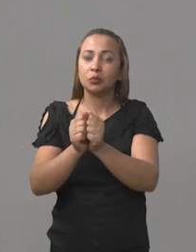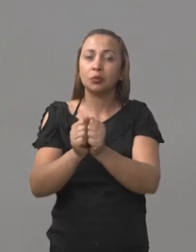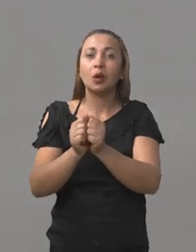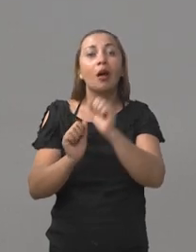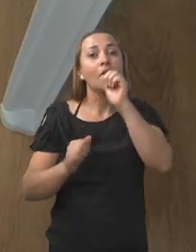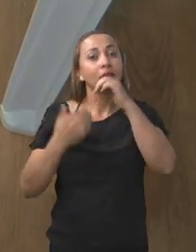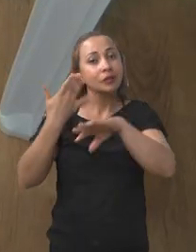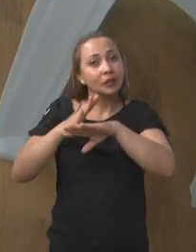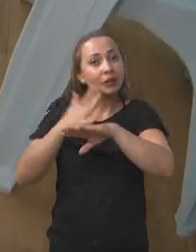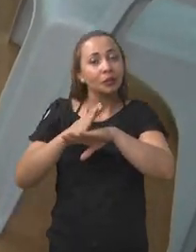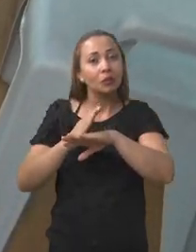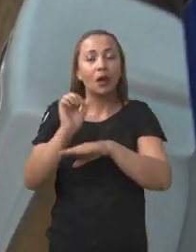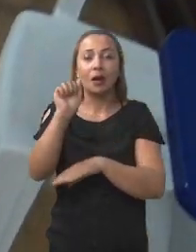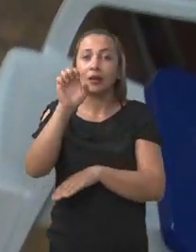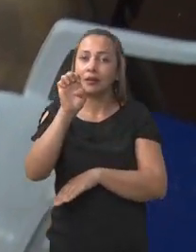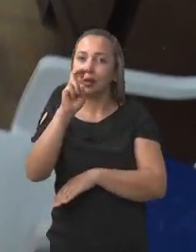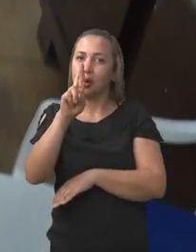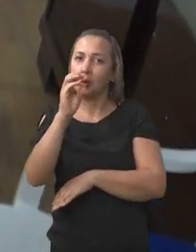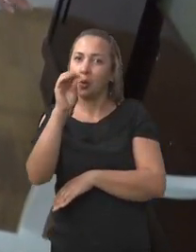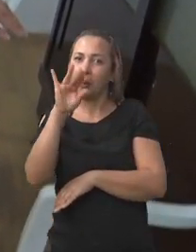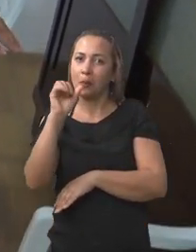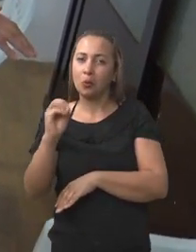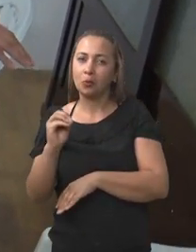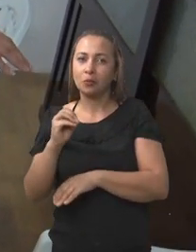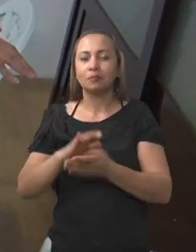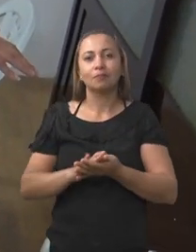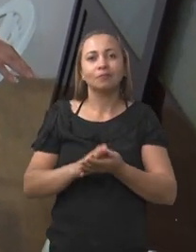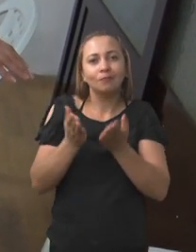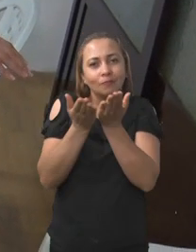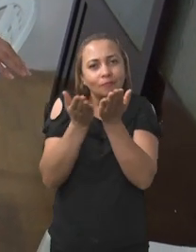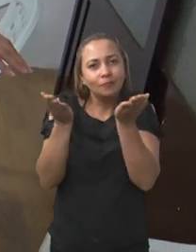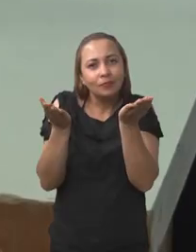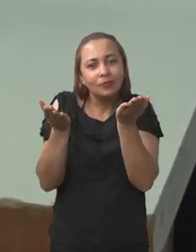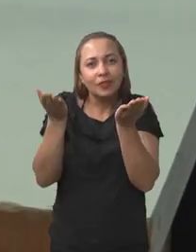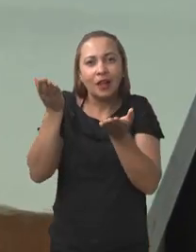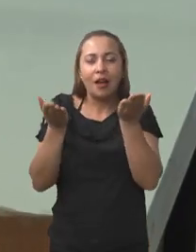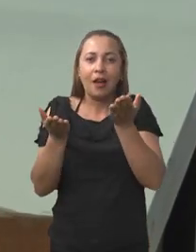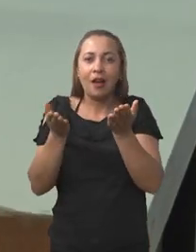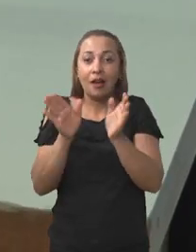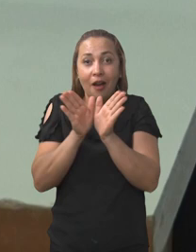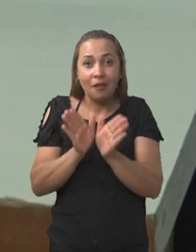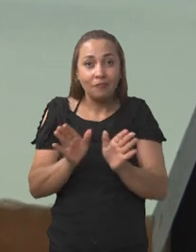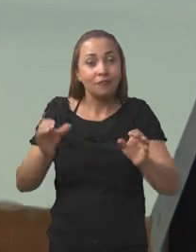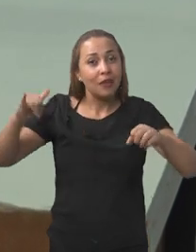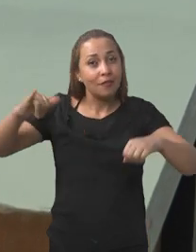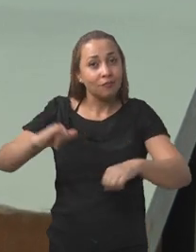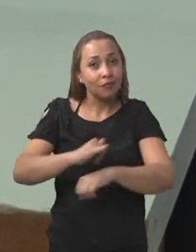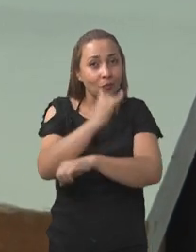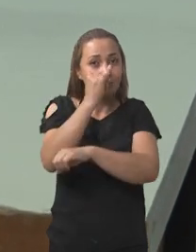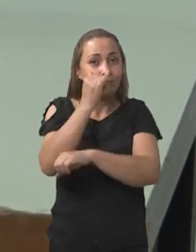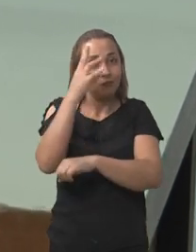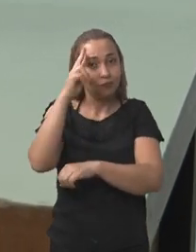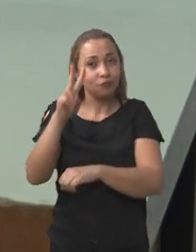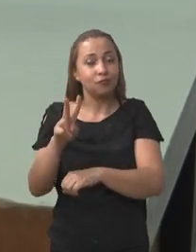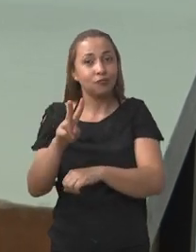exercícios aeróbicos. O que a gente vai fazer agora é aquele, se equilibrar. O avião, hein, meu irmão? O avião.